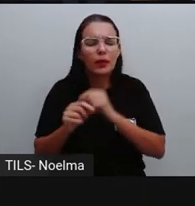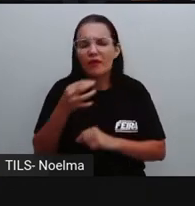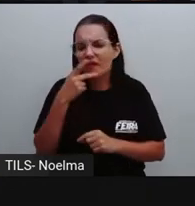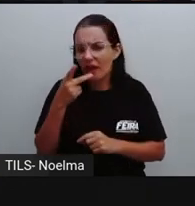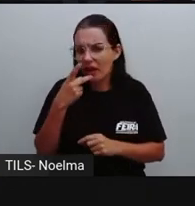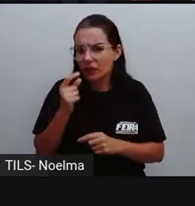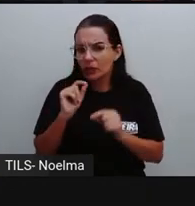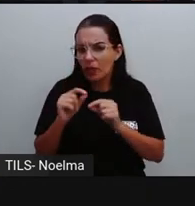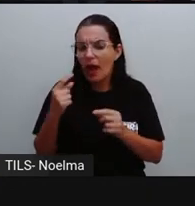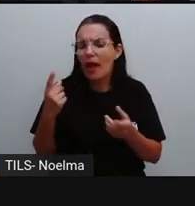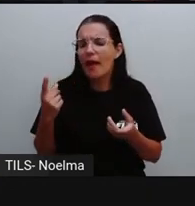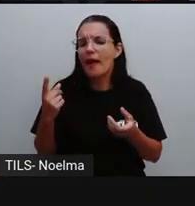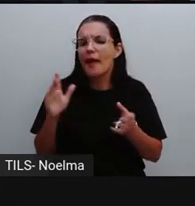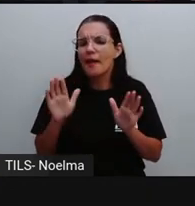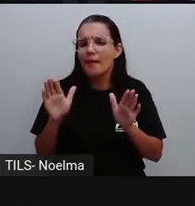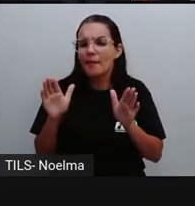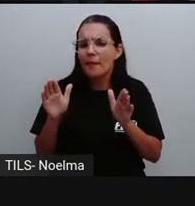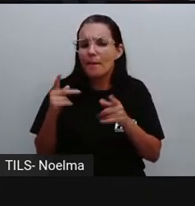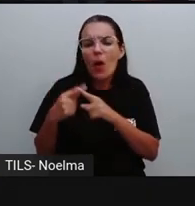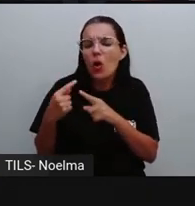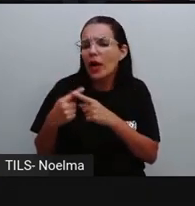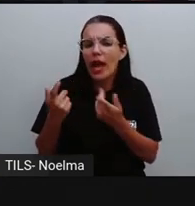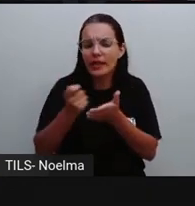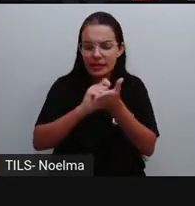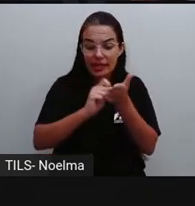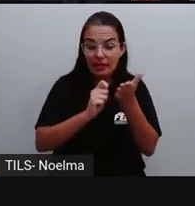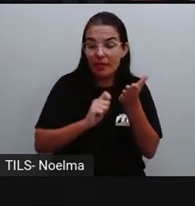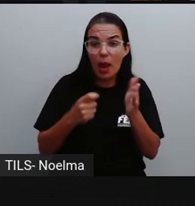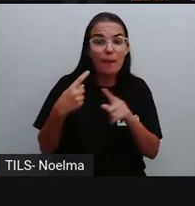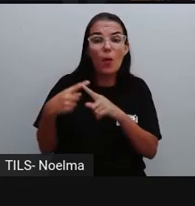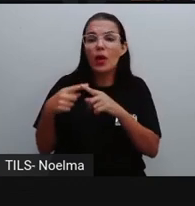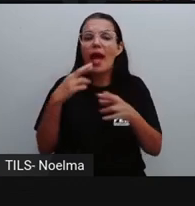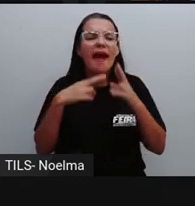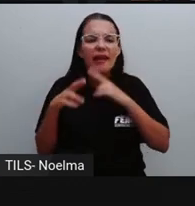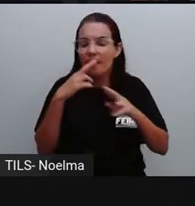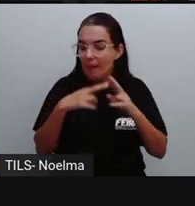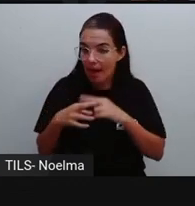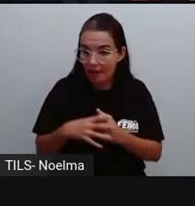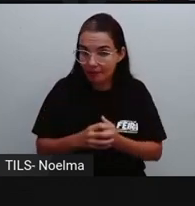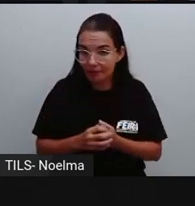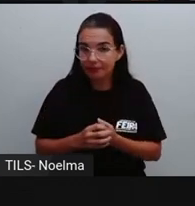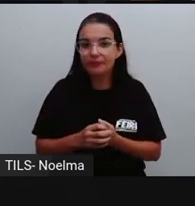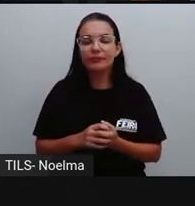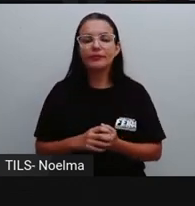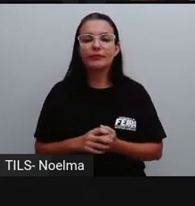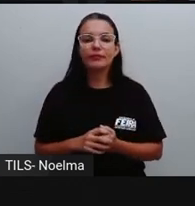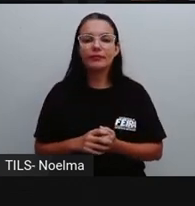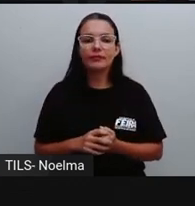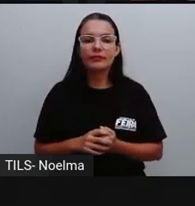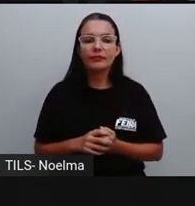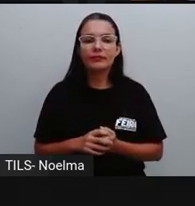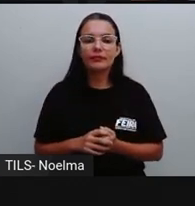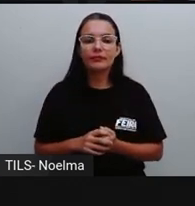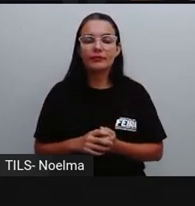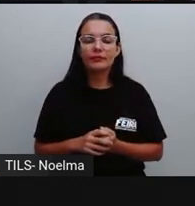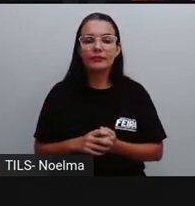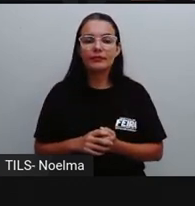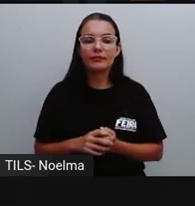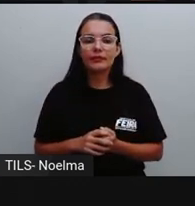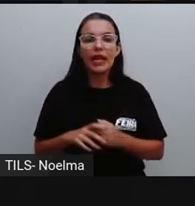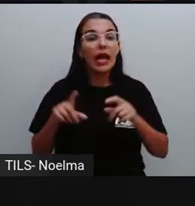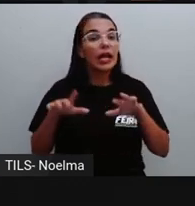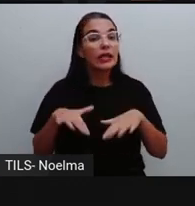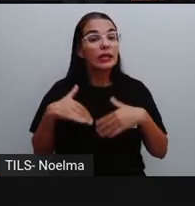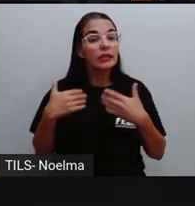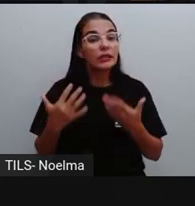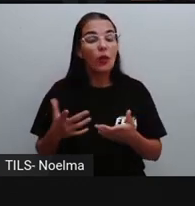o motivo da nossa escrita do motivo que fez a gente escrever essa carta de reclamação e